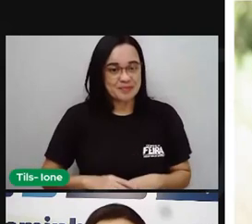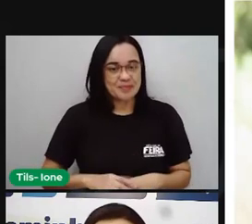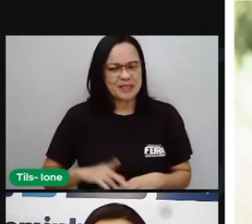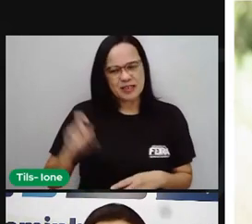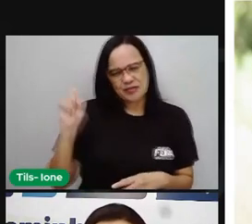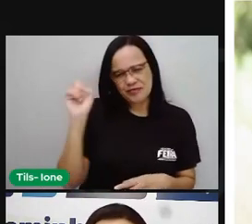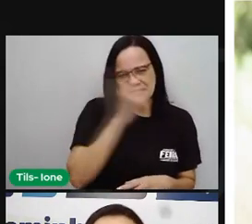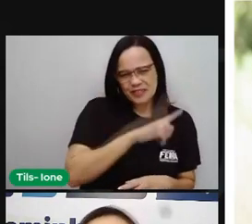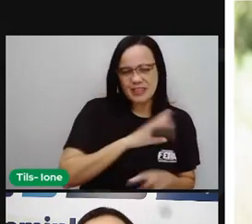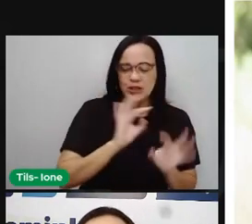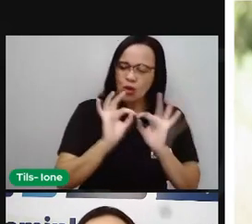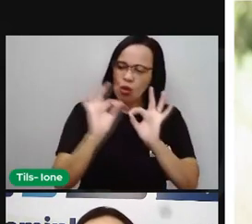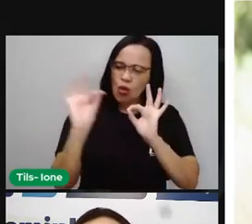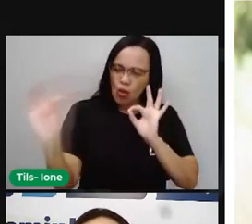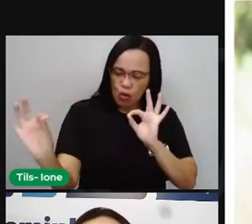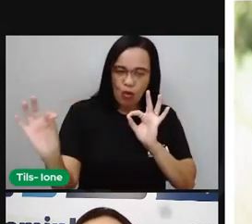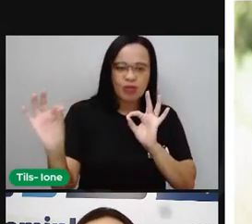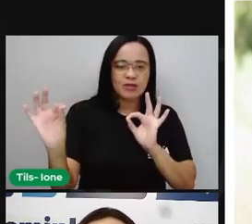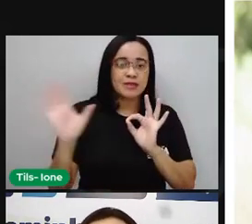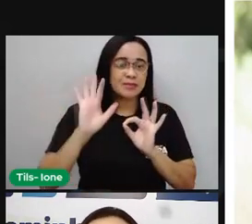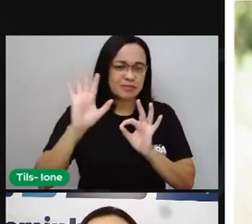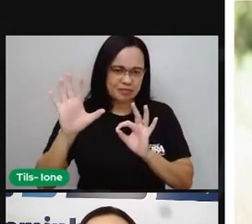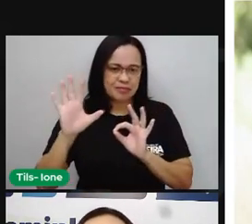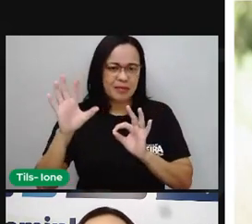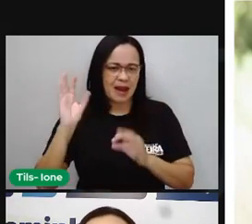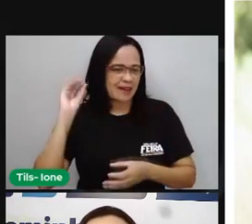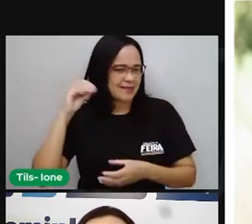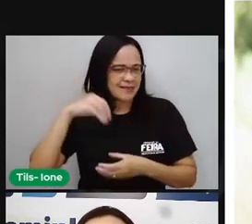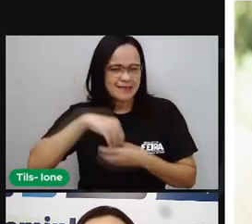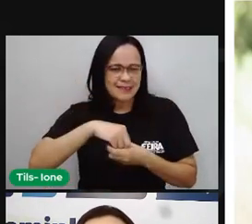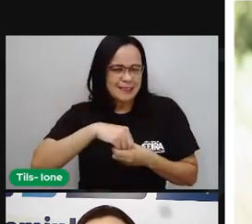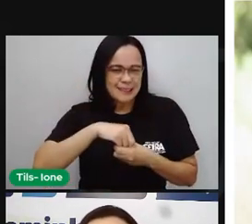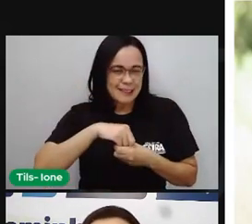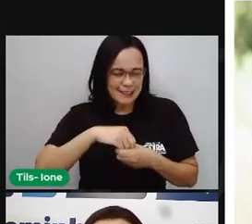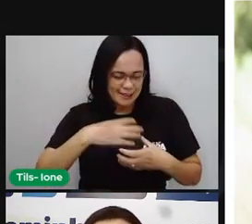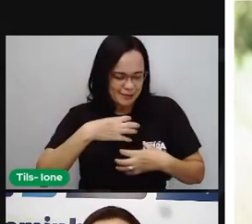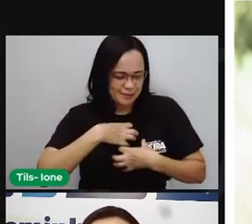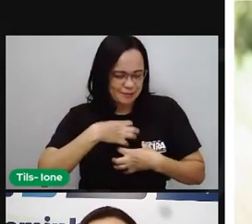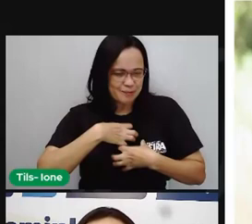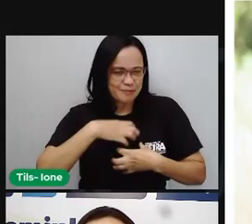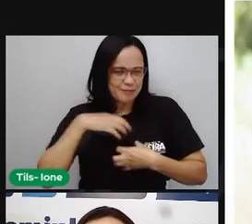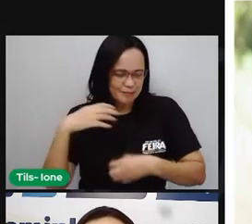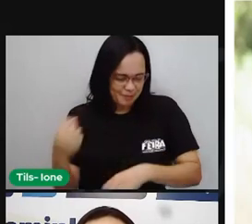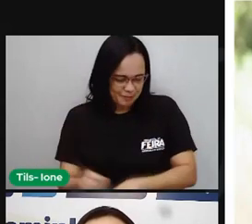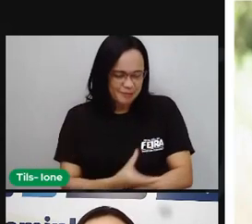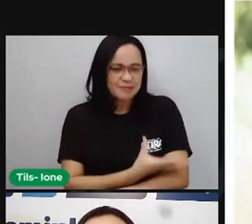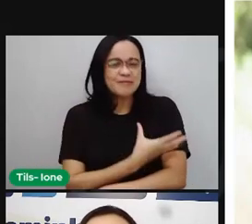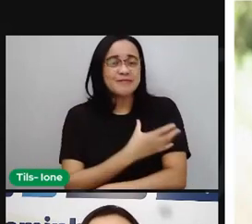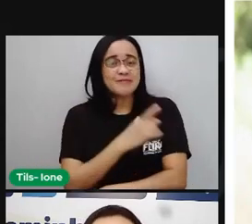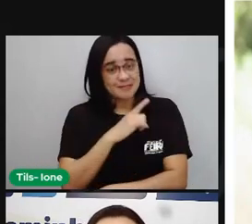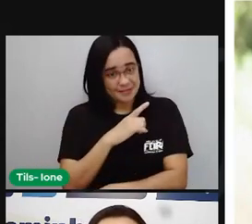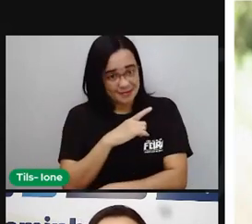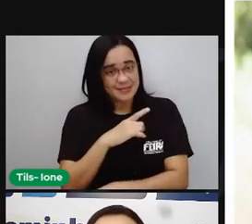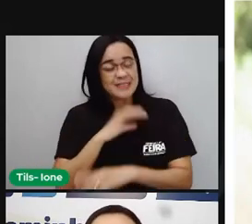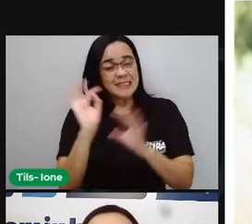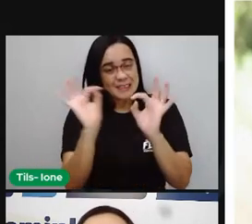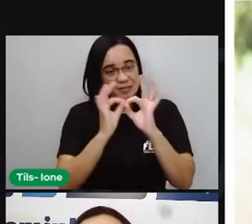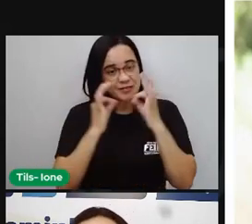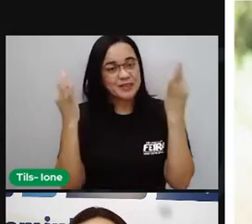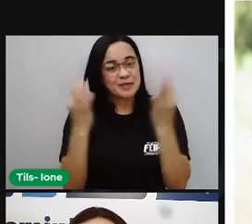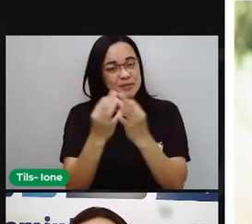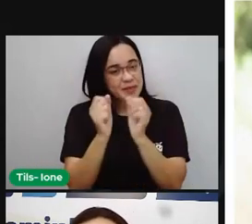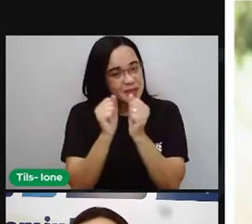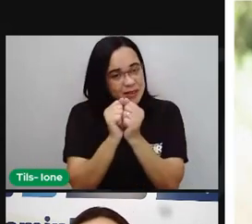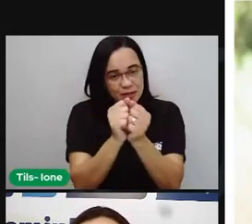fisicamente, mas emocionalmente você esteja ali próximo, né? Da sua família, do seu avô,